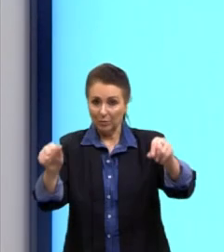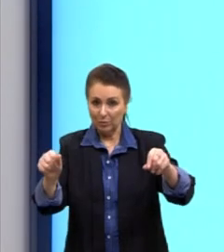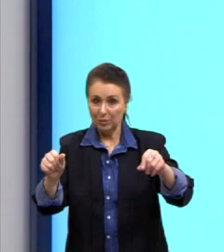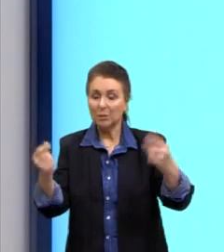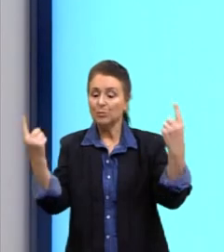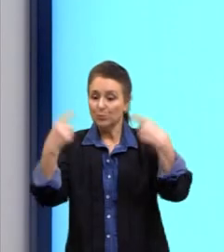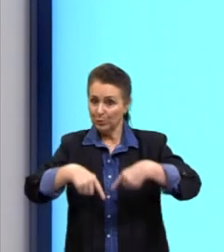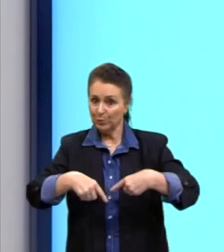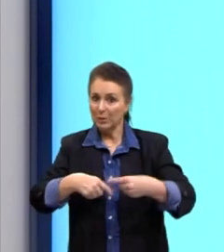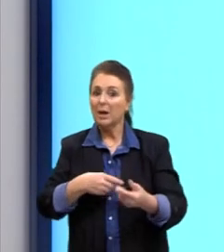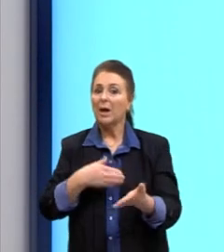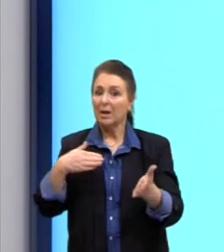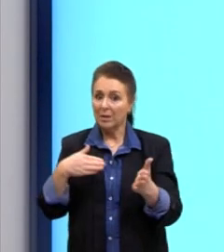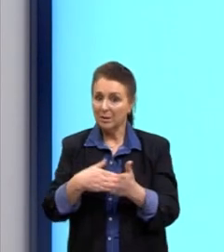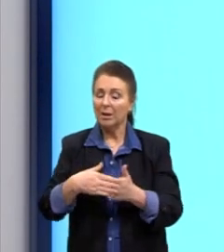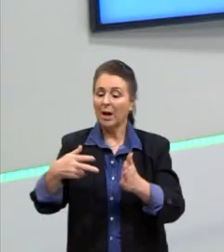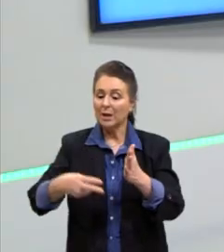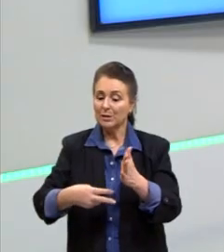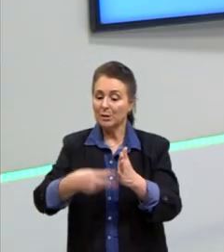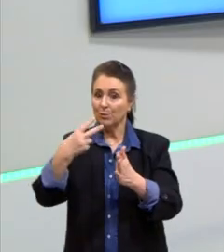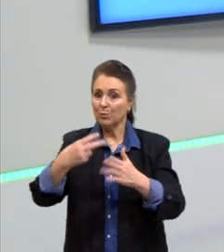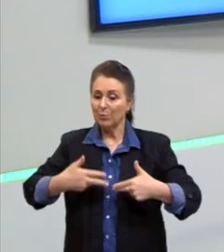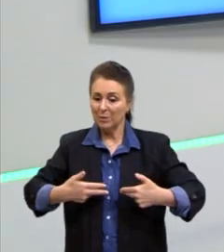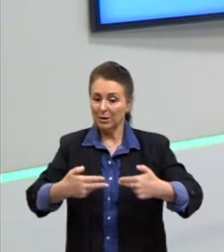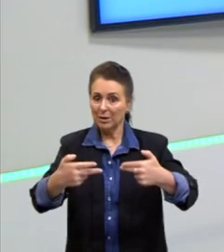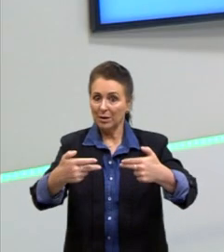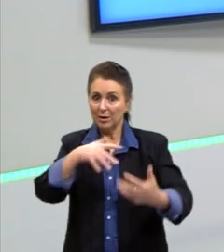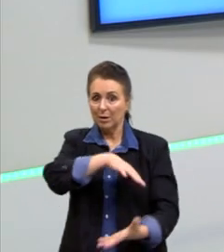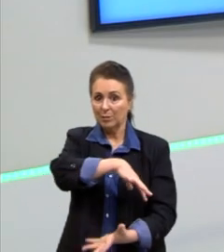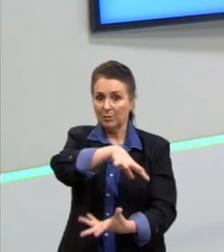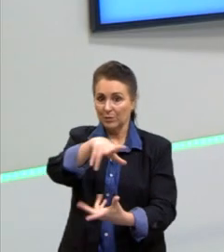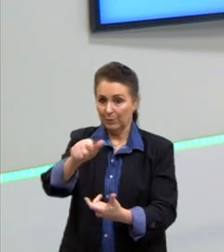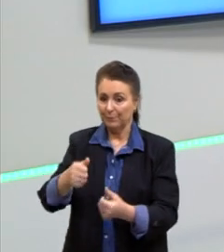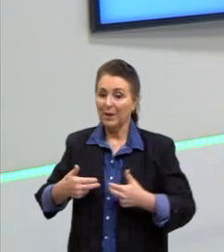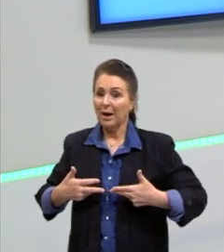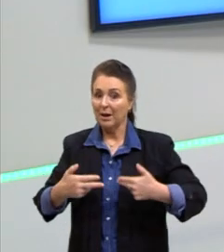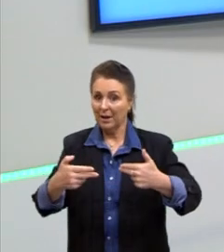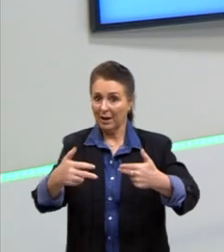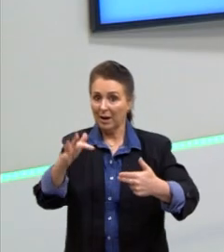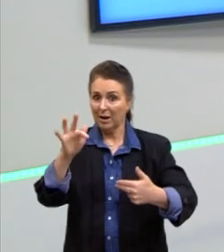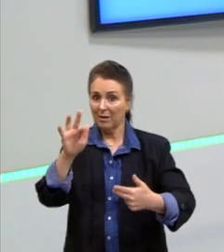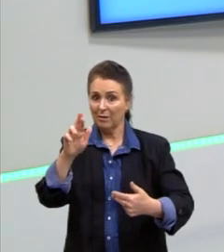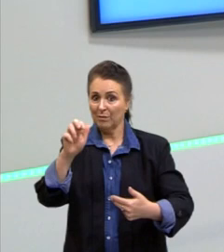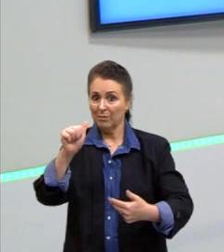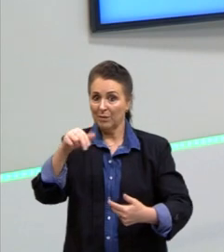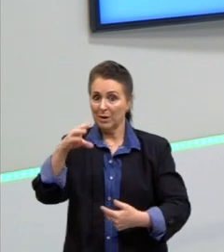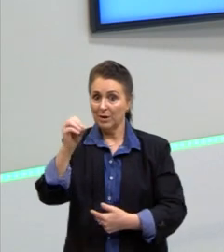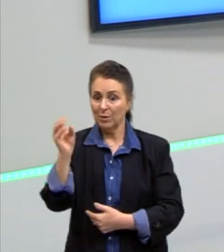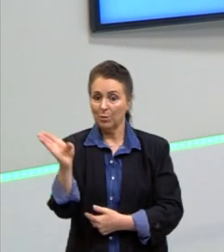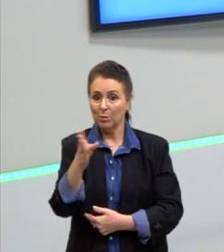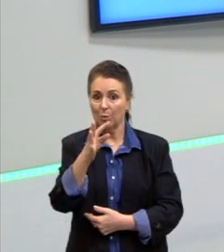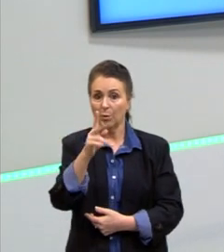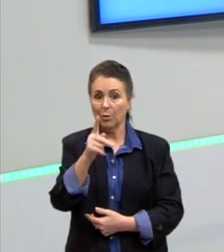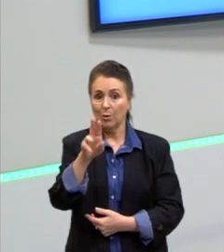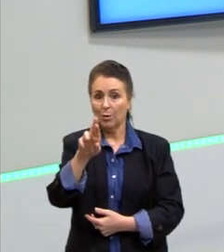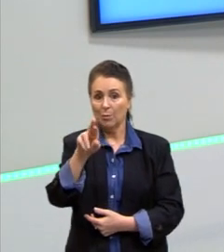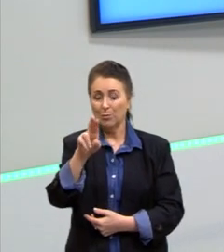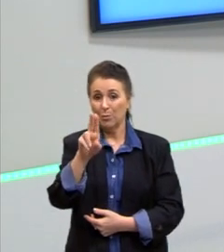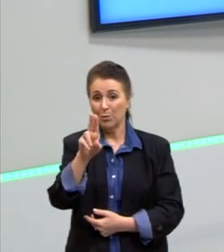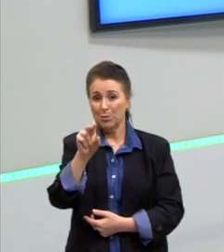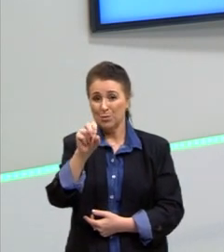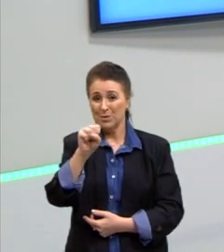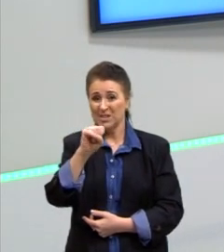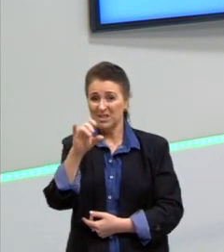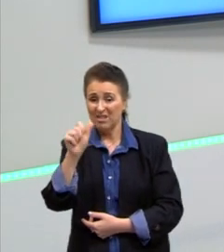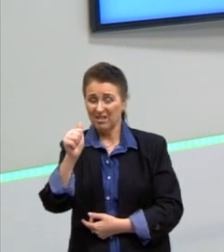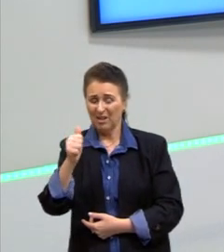E se diz que essa guerra franco-prussiana gera um sentimento de derrota, de revanche, de raiva dos